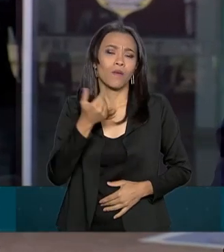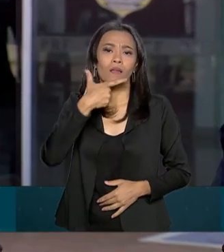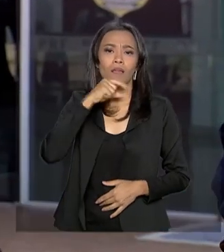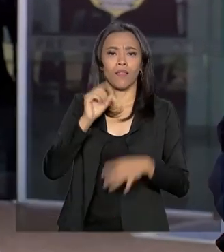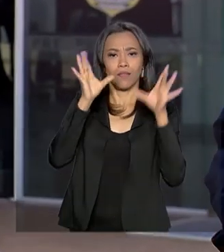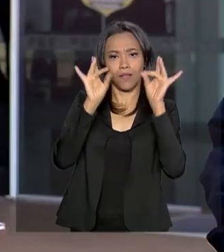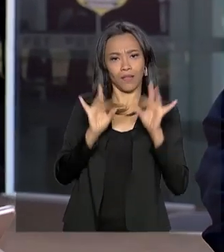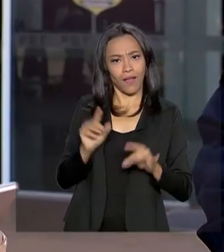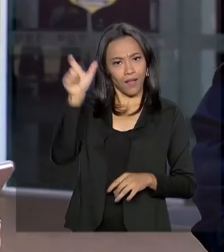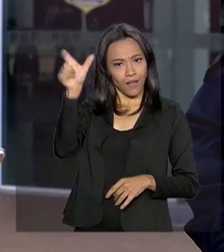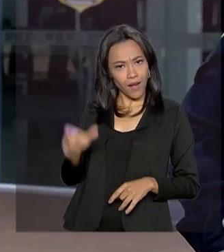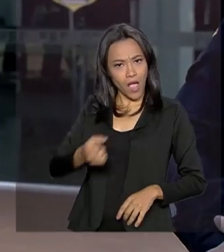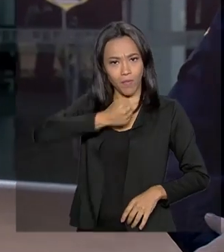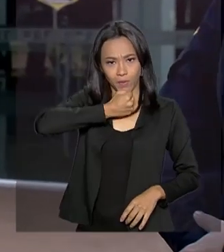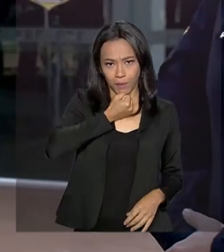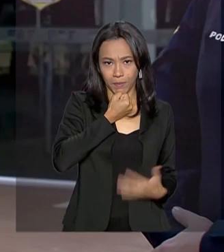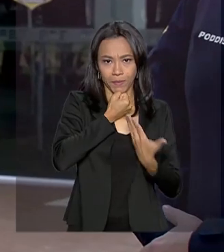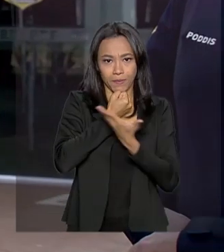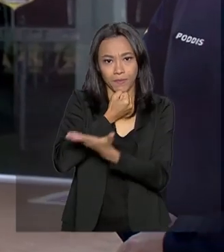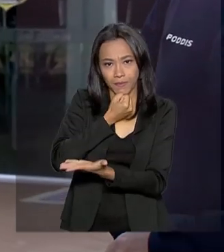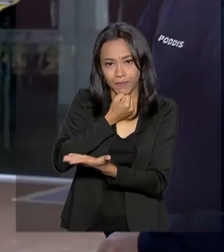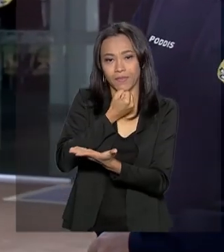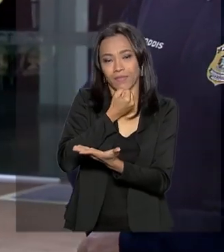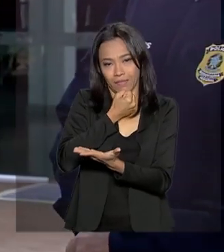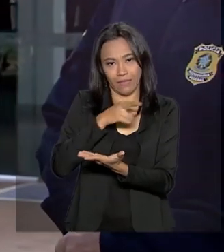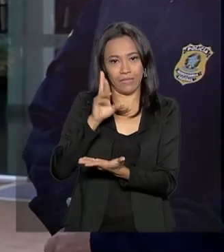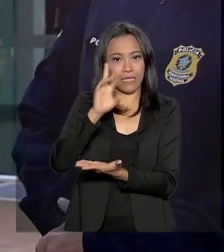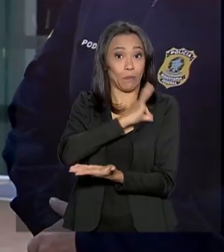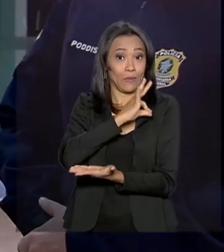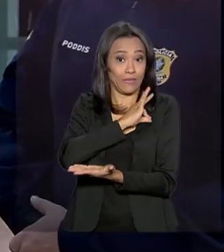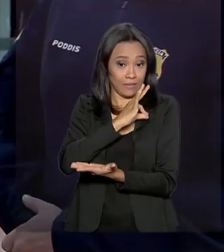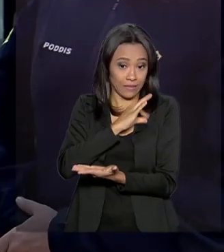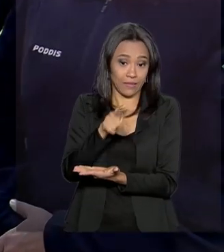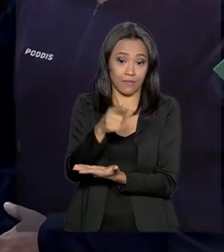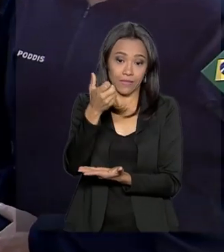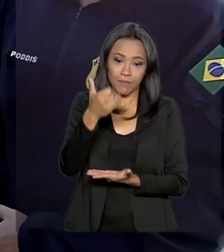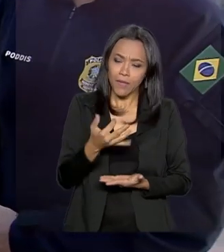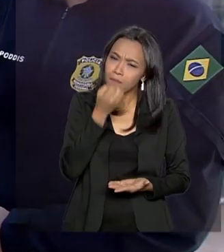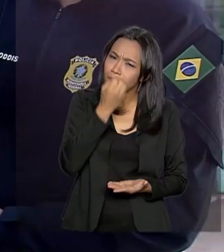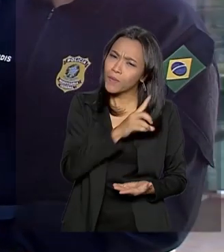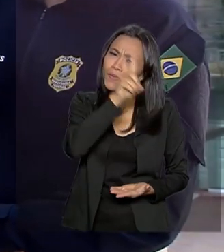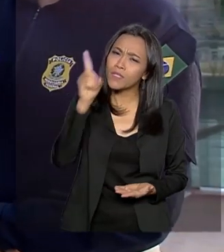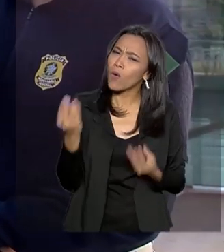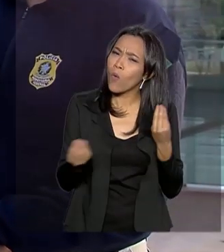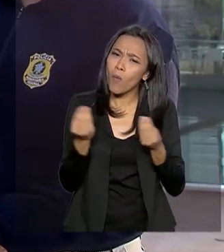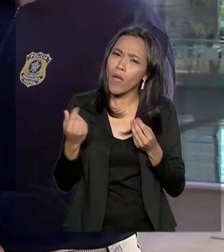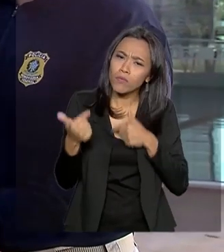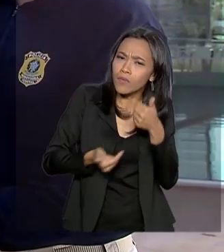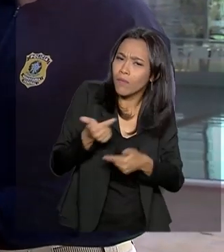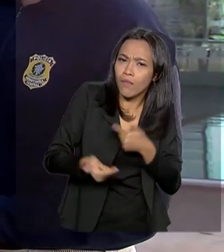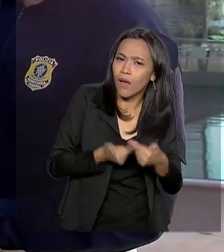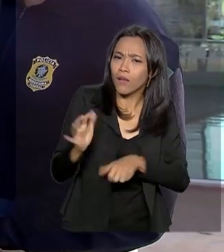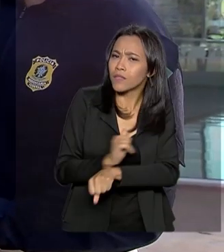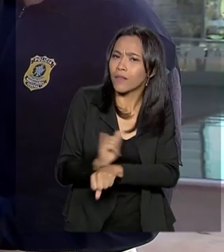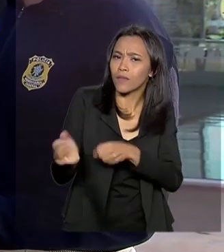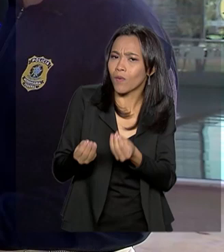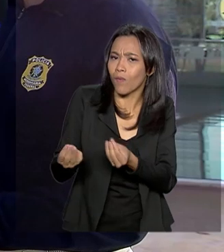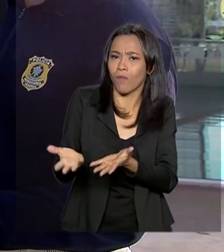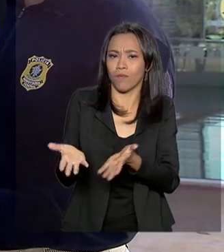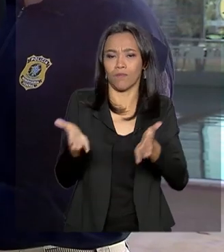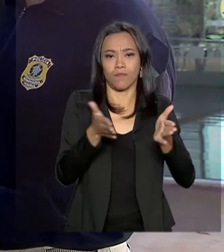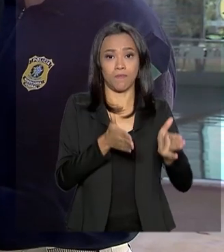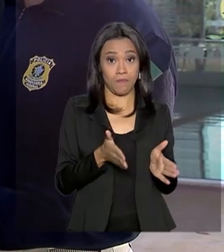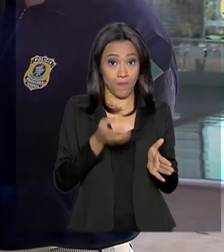porta-voz da Polícia Rodoviária Federal, o Anderson Podes. Bom dia Anderson. Qual vai ser a estratégia da PRF nesse feriadão? Bom dia. Bom,